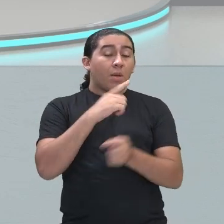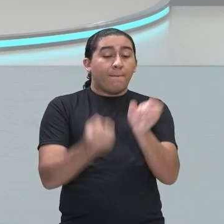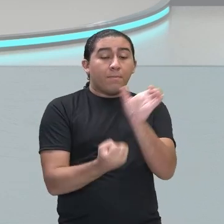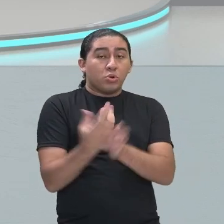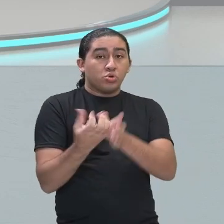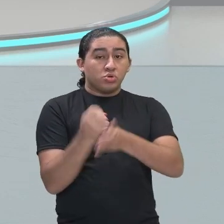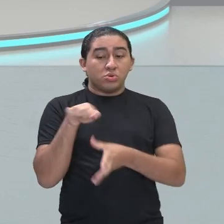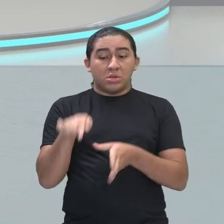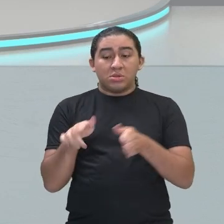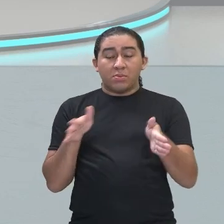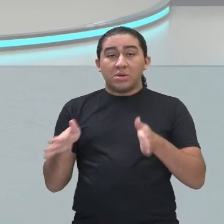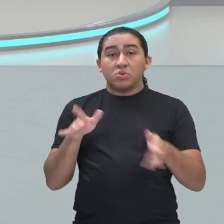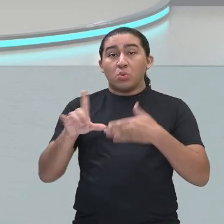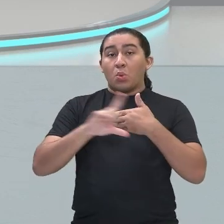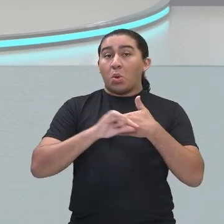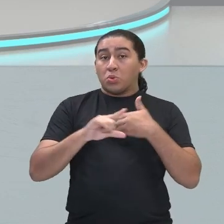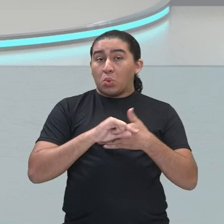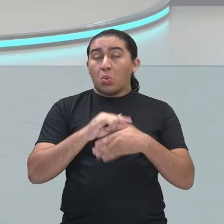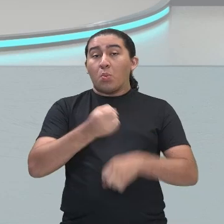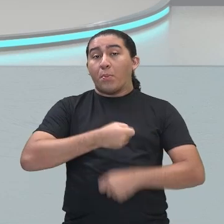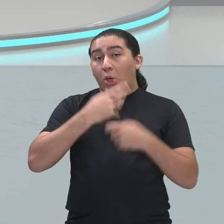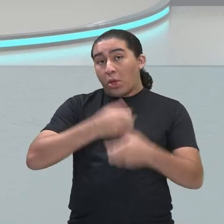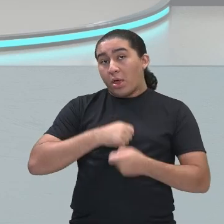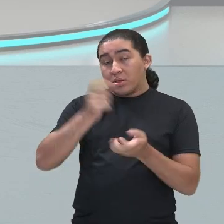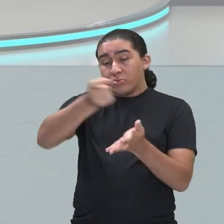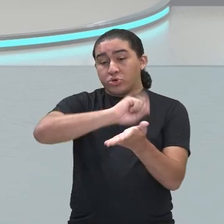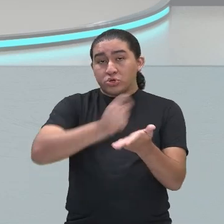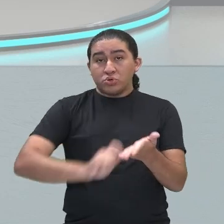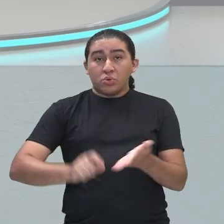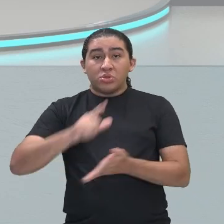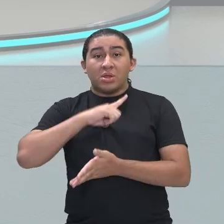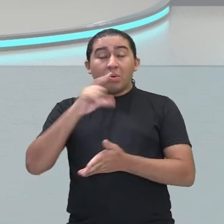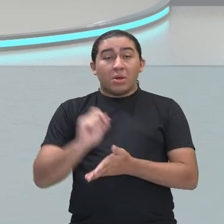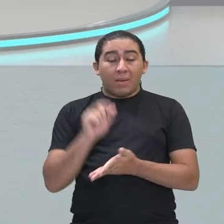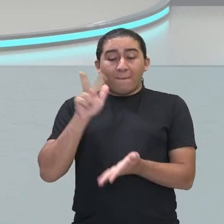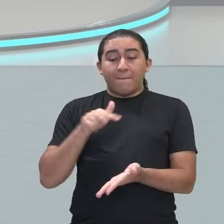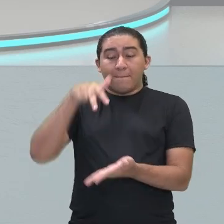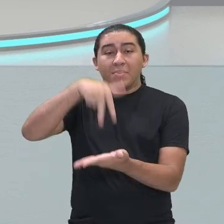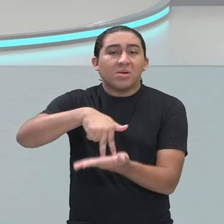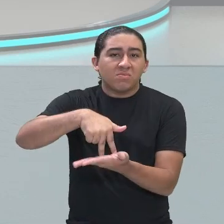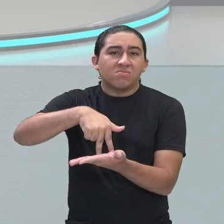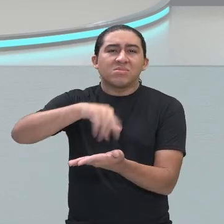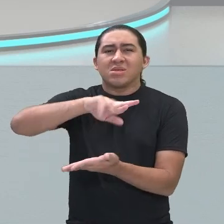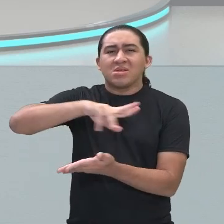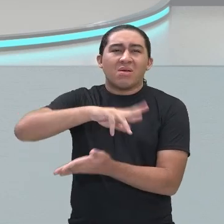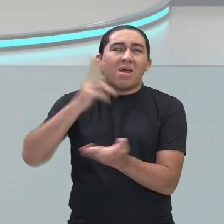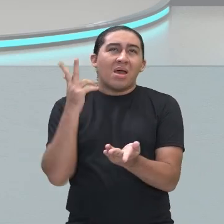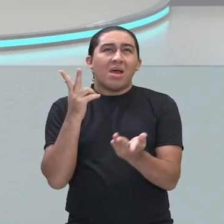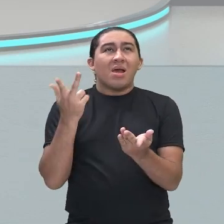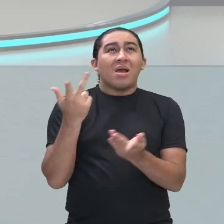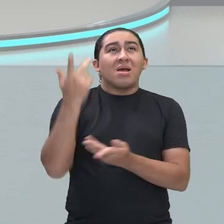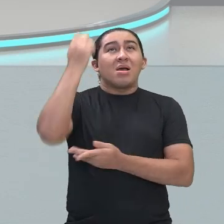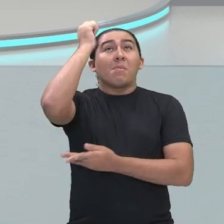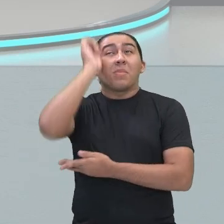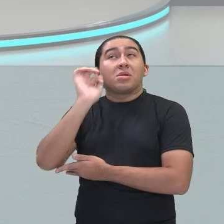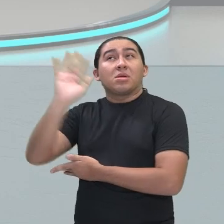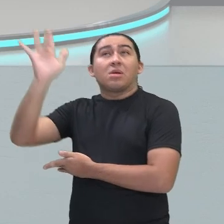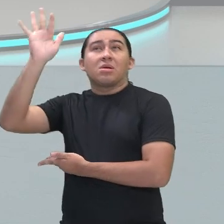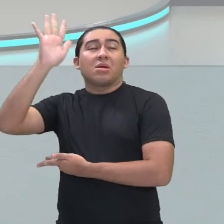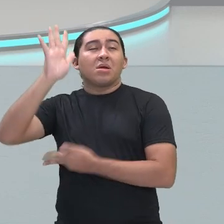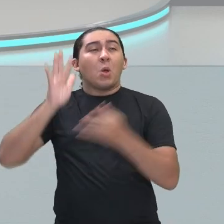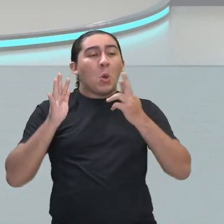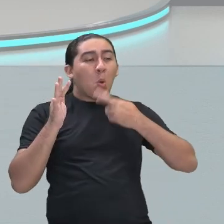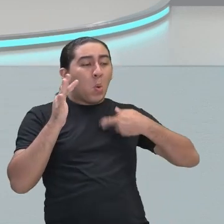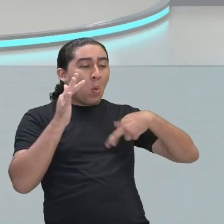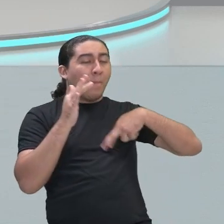época, o autor, o poeta, o escritor, ele tem bem o pé no chão. Ele não vive de ilusão nem de romance. Ele não